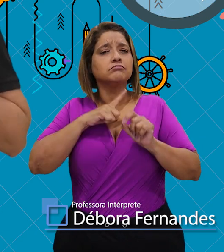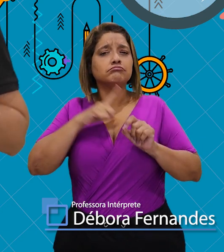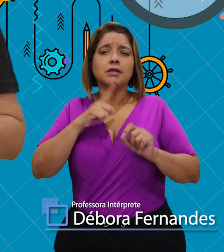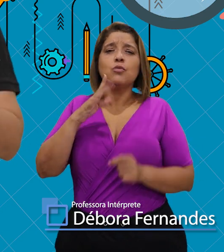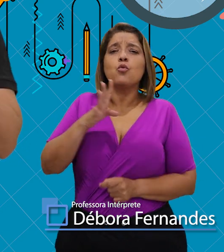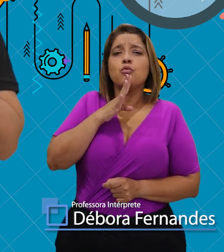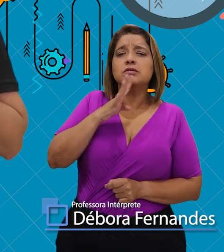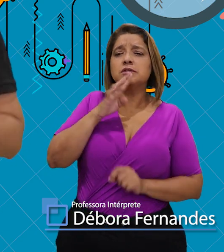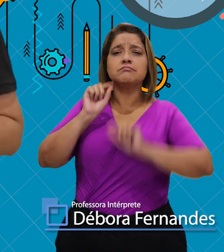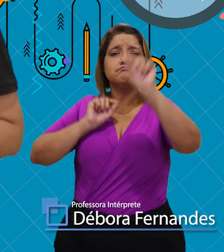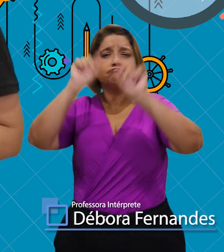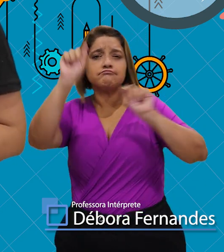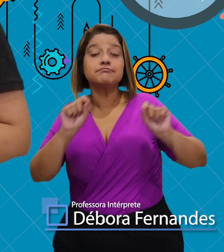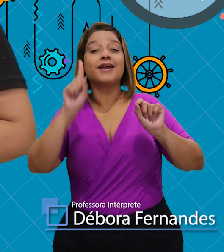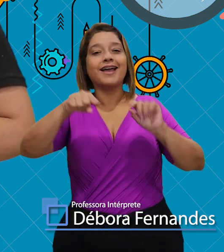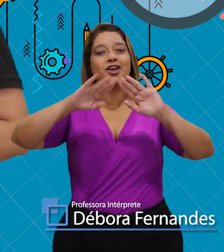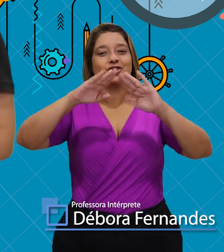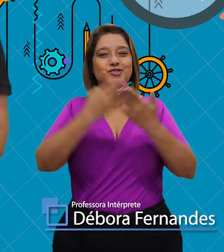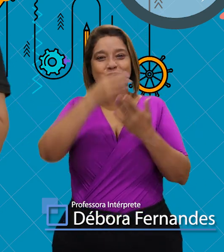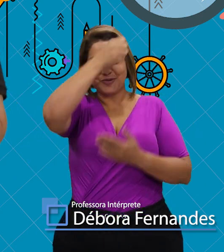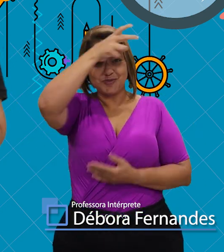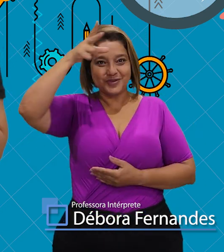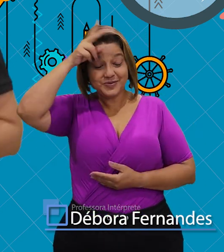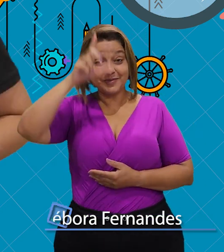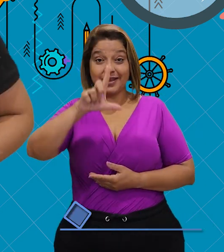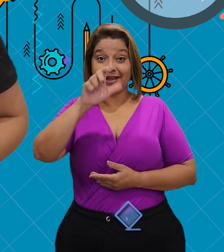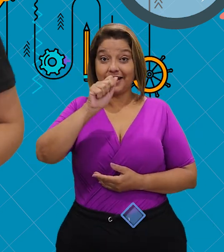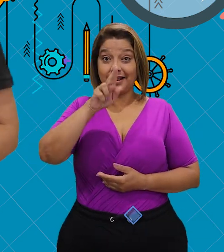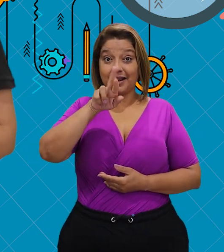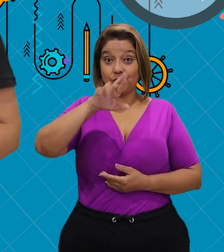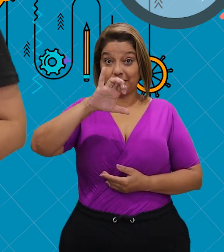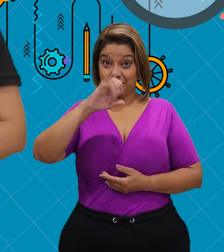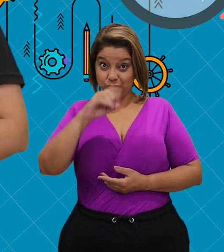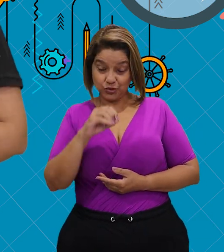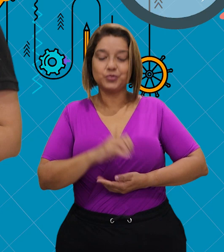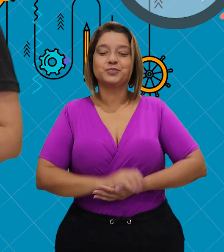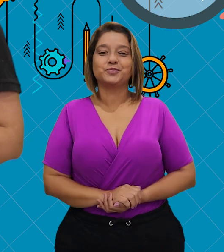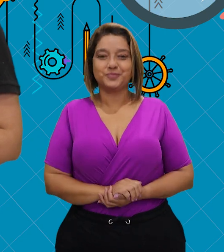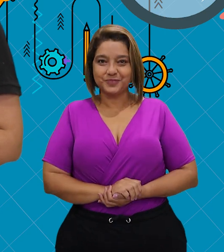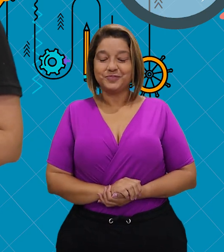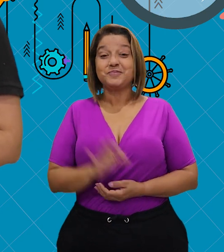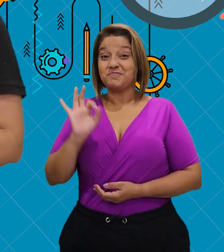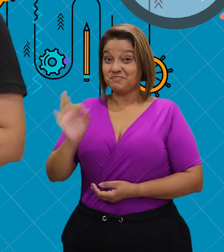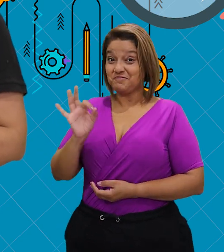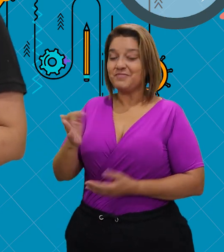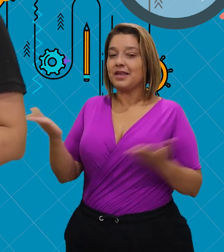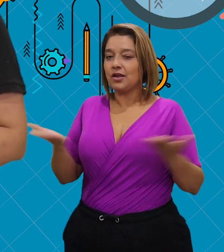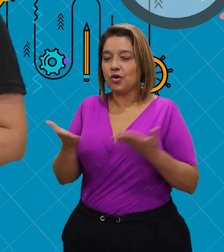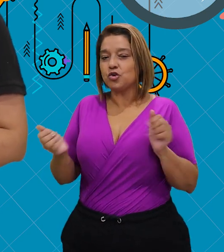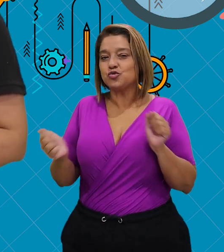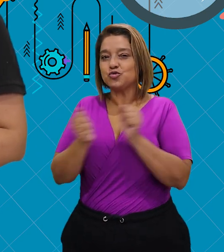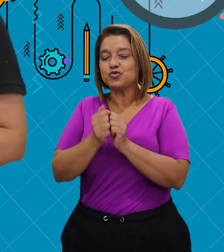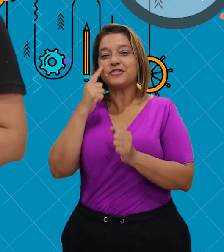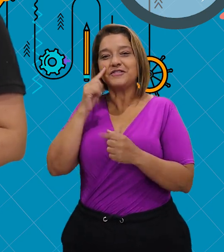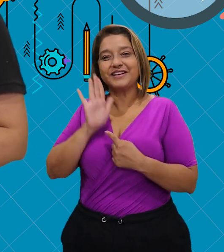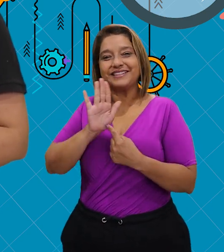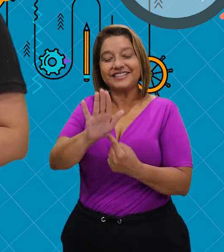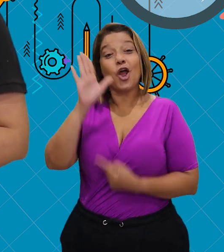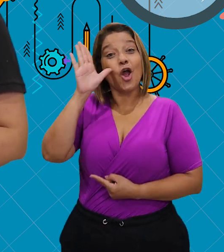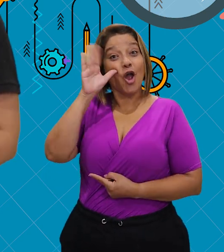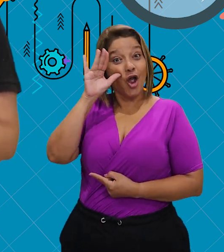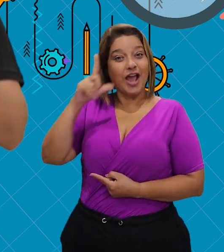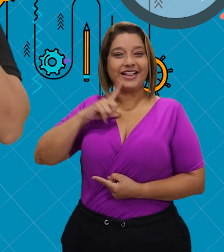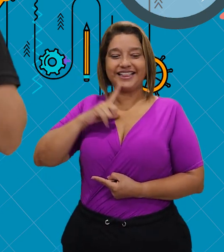na Escola Municipal Laurício Pedro Rasmussen. É isso aí, Gabi. Então vamos juntos com o nosso quadro